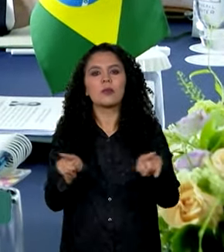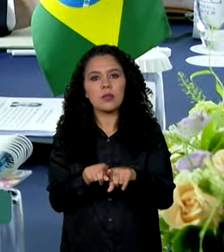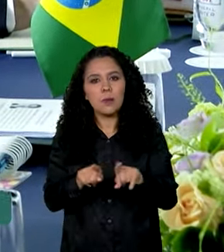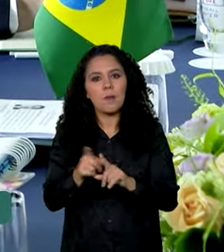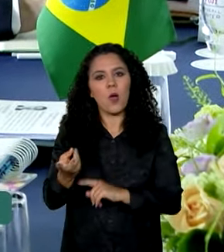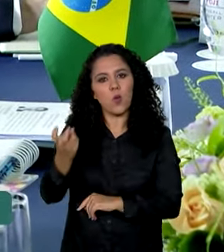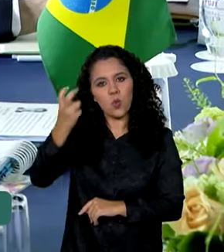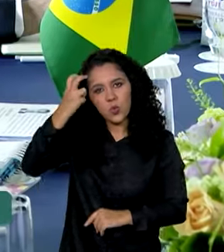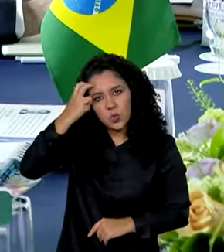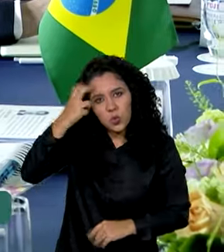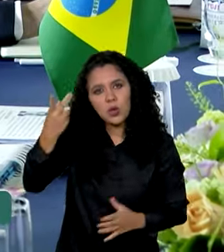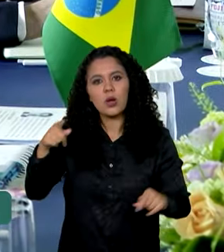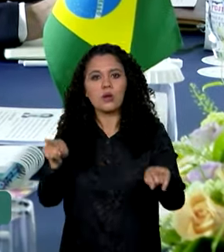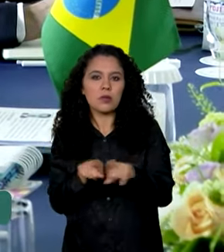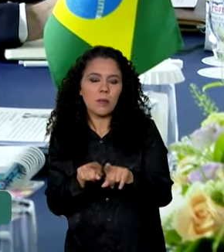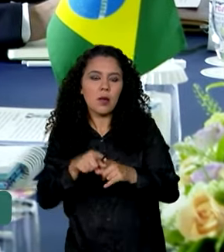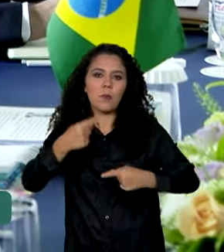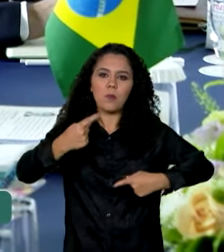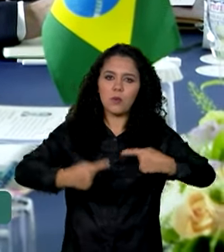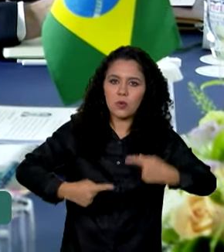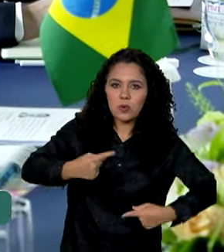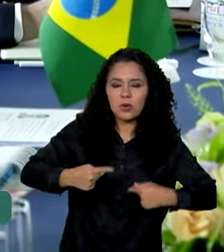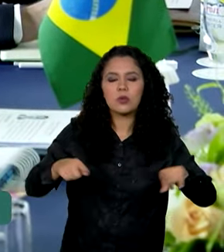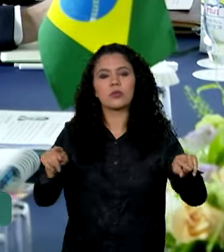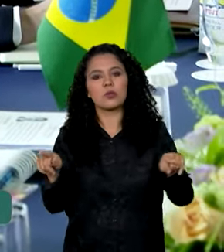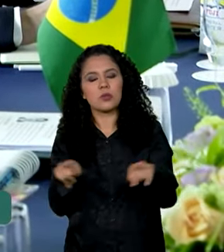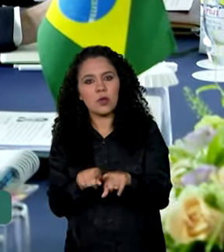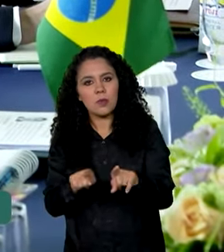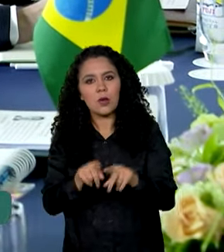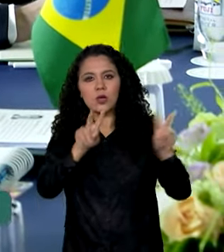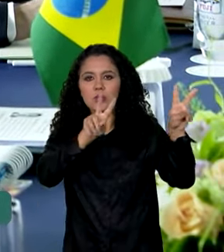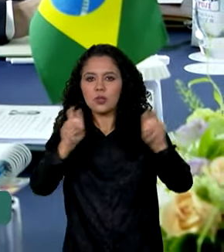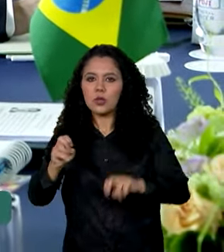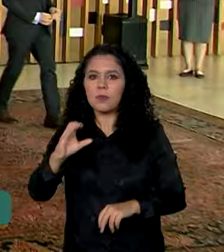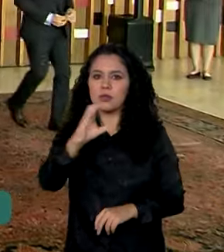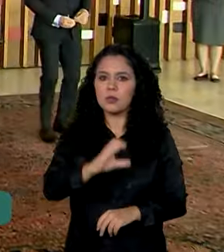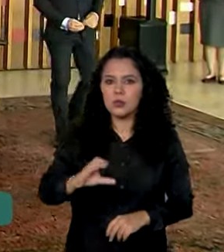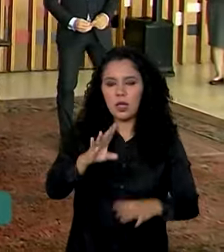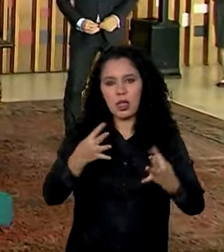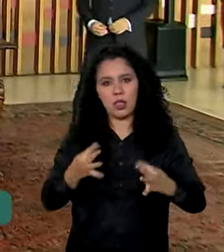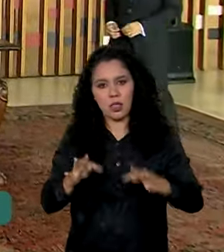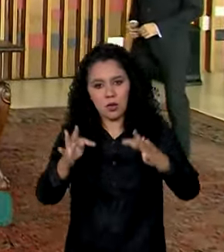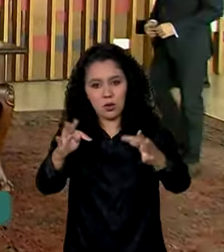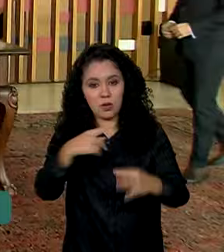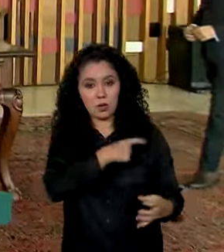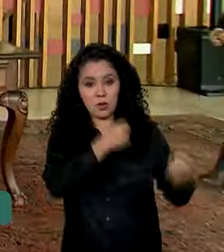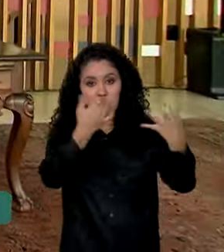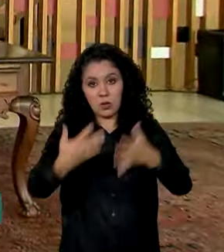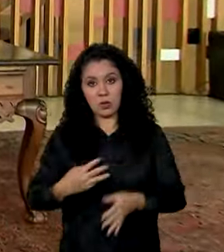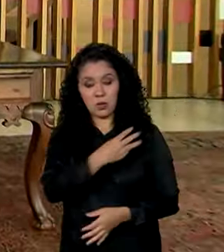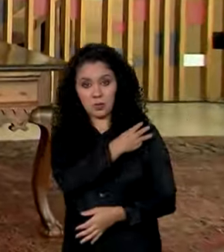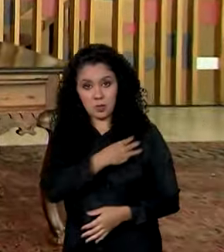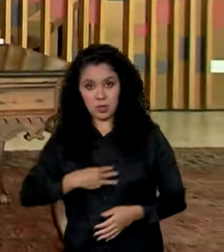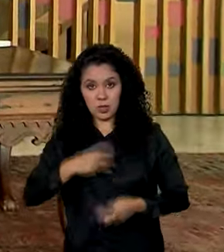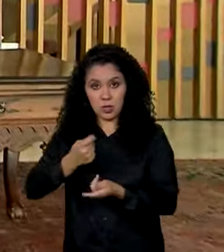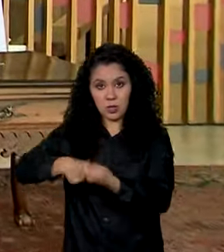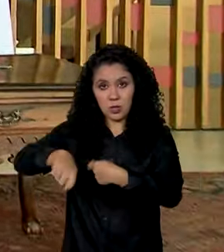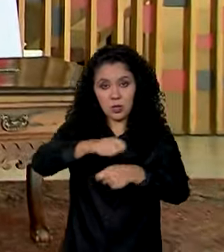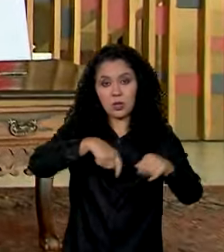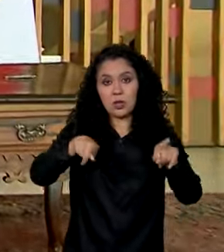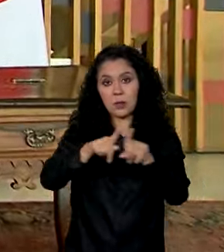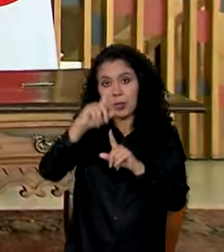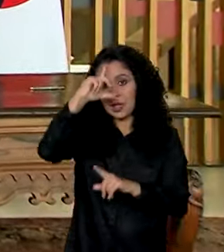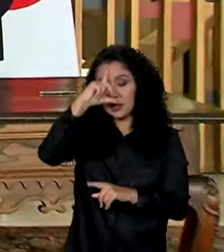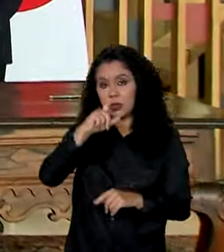cultural, do ponto de vista político, do ponto de vista da ciência e tecnologia. O ministro dos Negócios Estrangeiros do